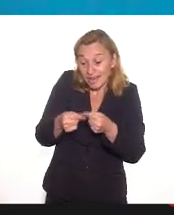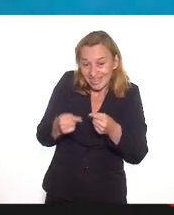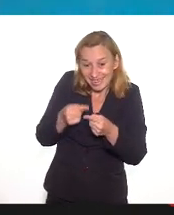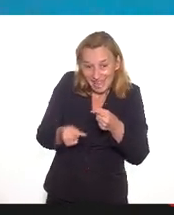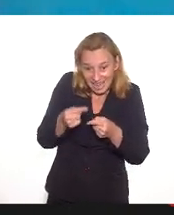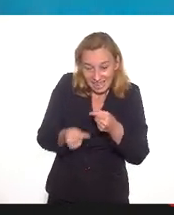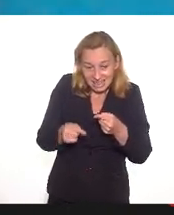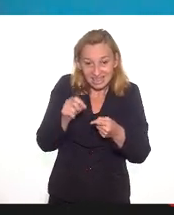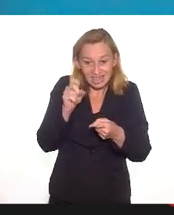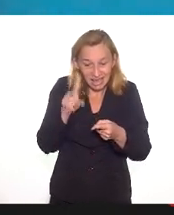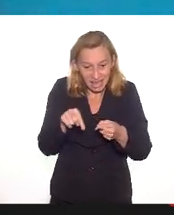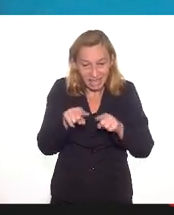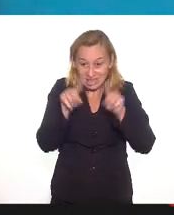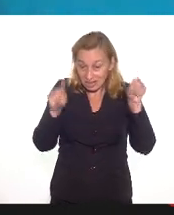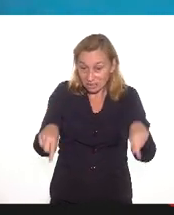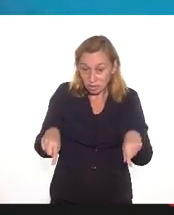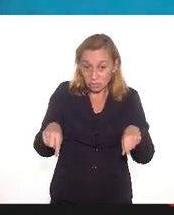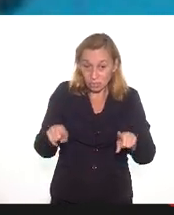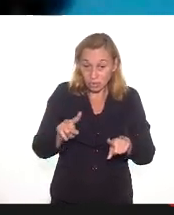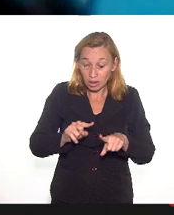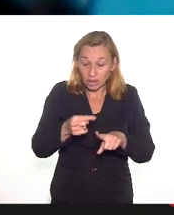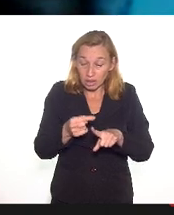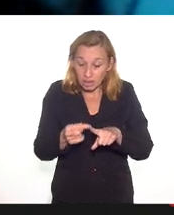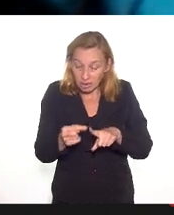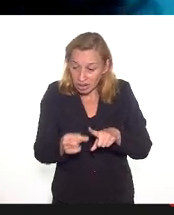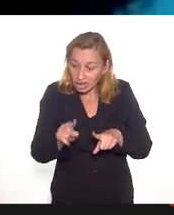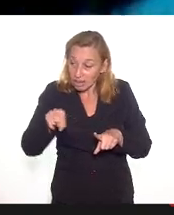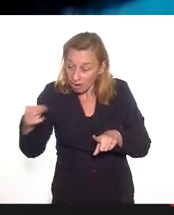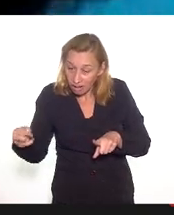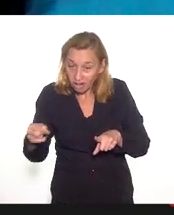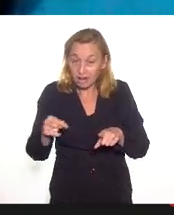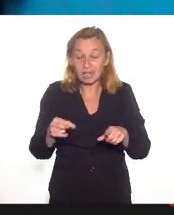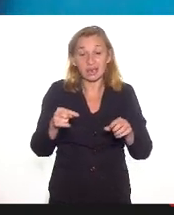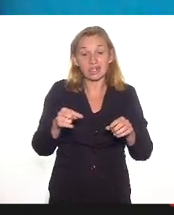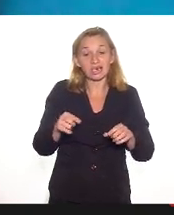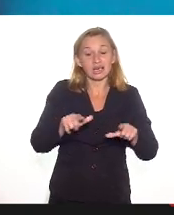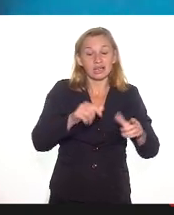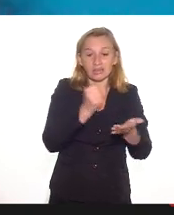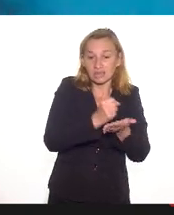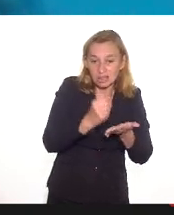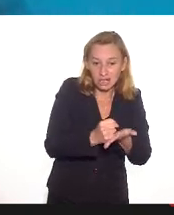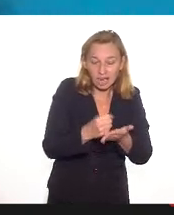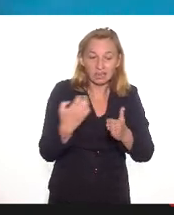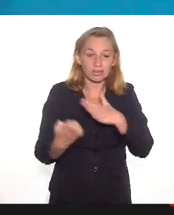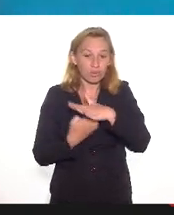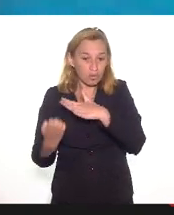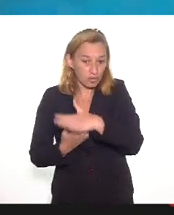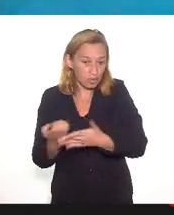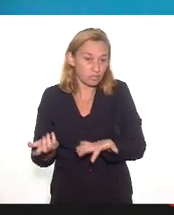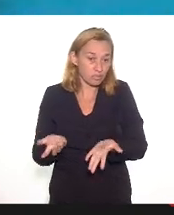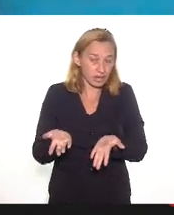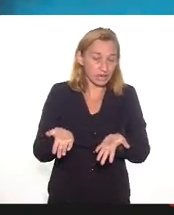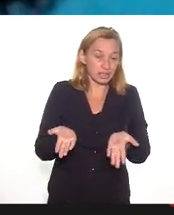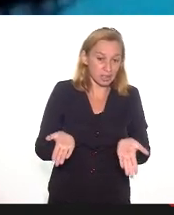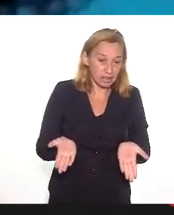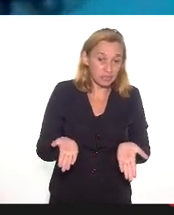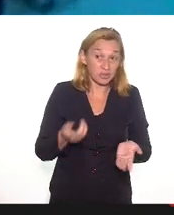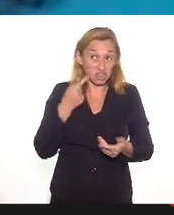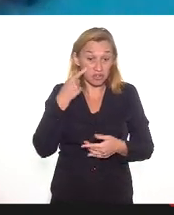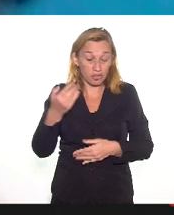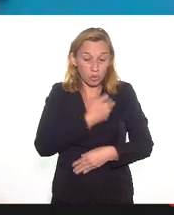terços são terceirizados, né, a gente vem aí desde o governo Temer, governo Bolsonaro, com ampliação